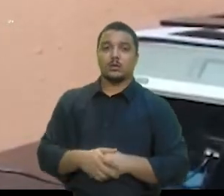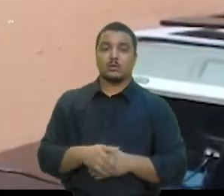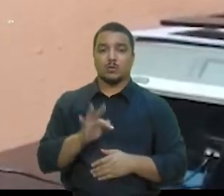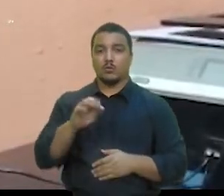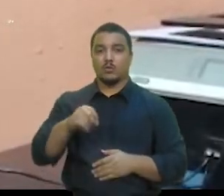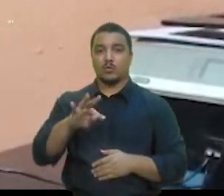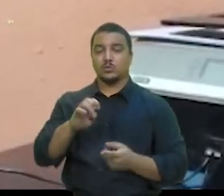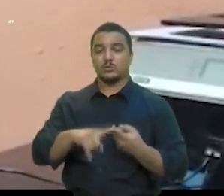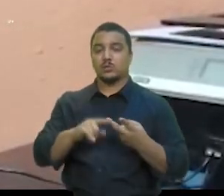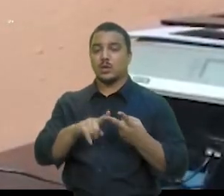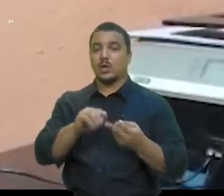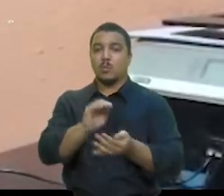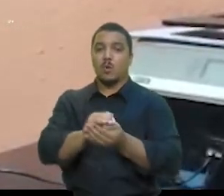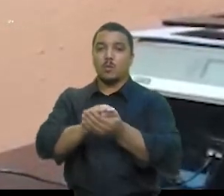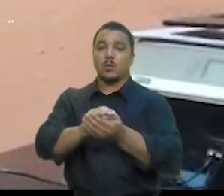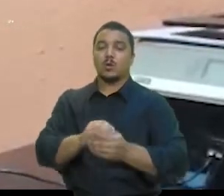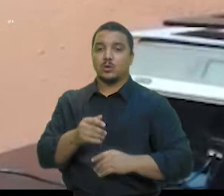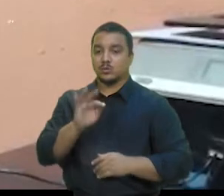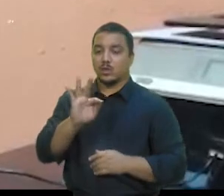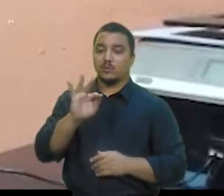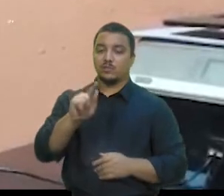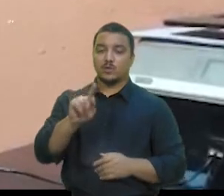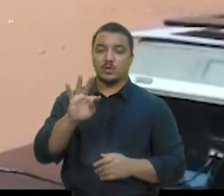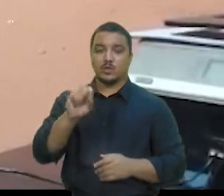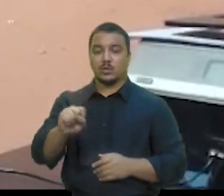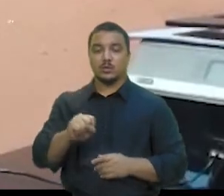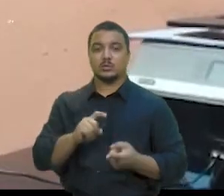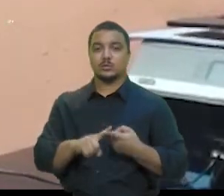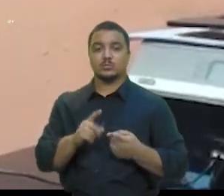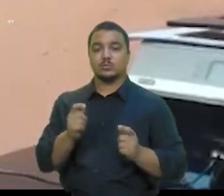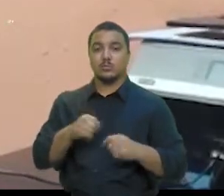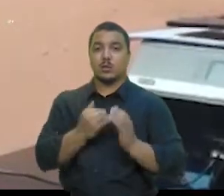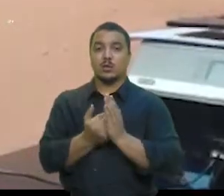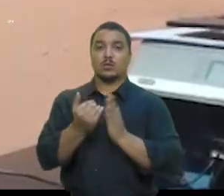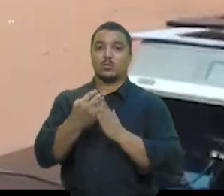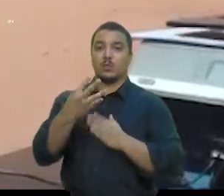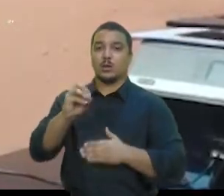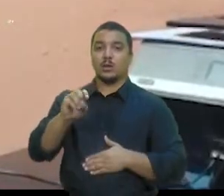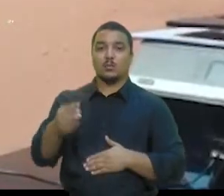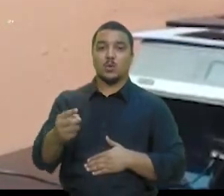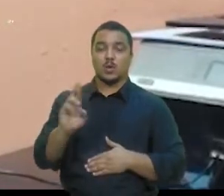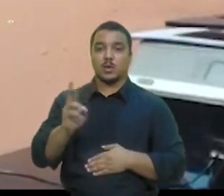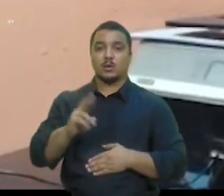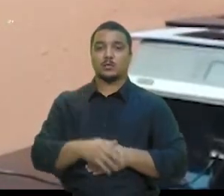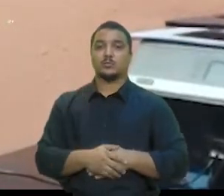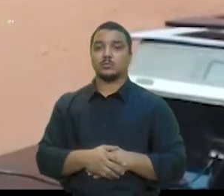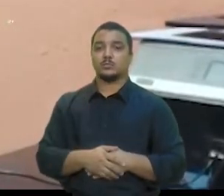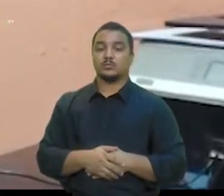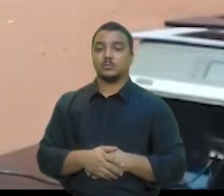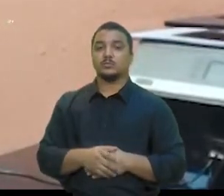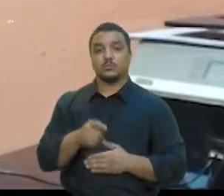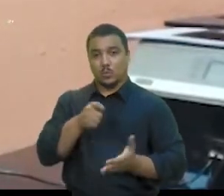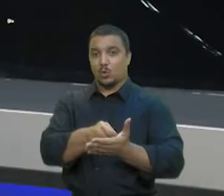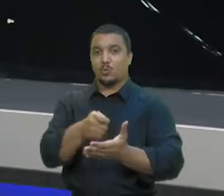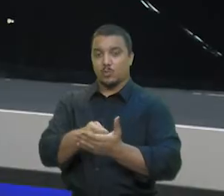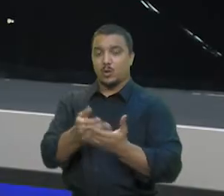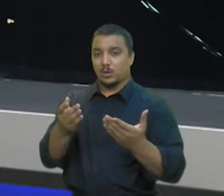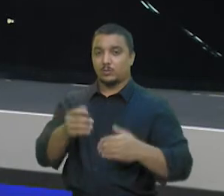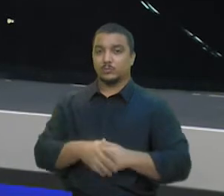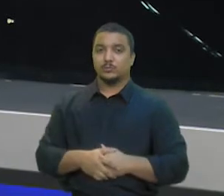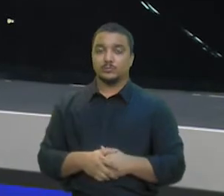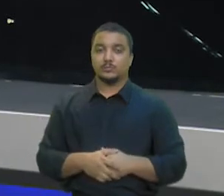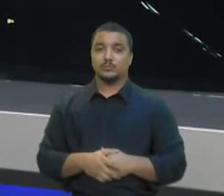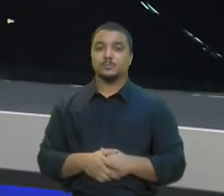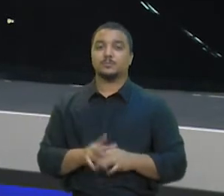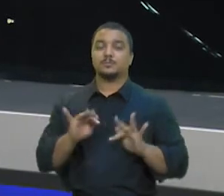poupança, saco do FGTS, que tenha sido mais de R$ 40 mil. Aí são obrigados a declarar. O